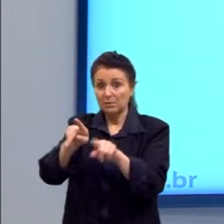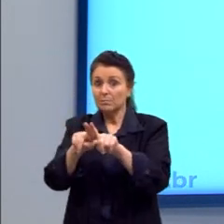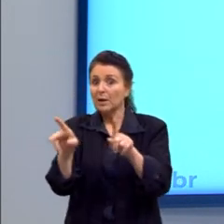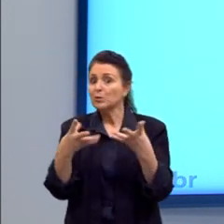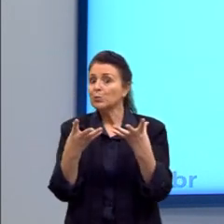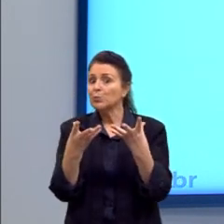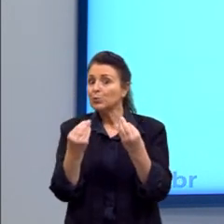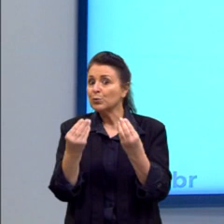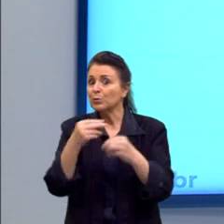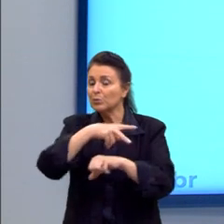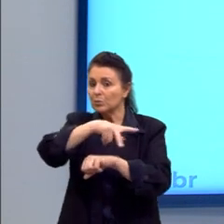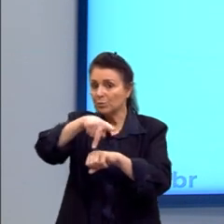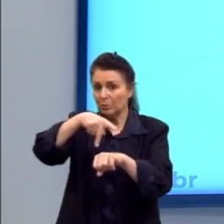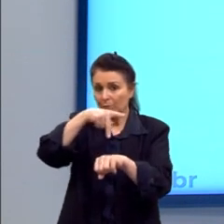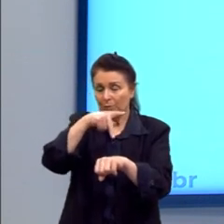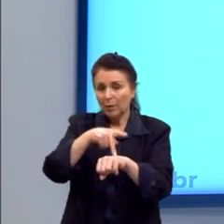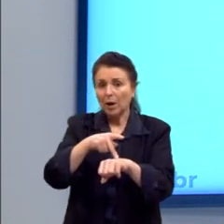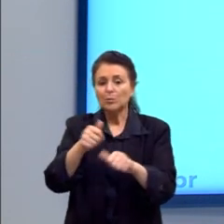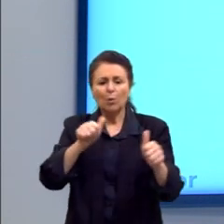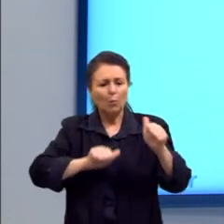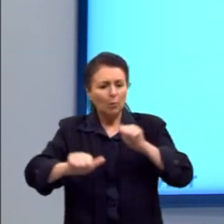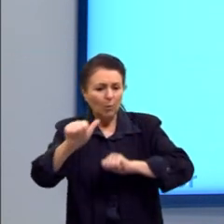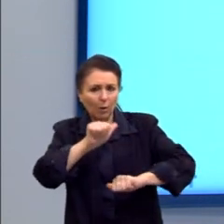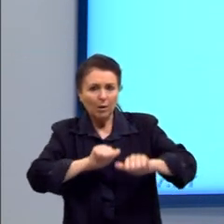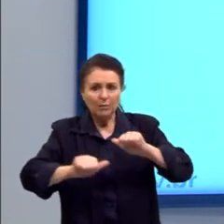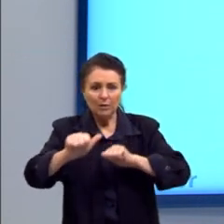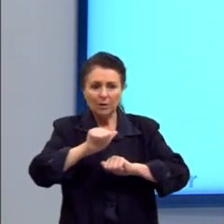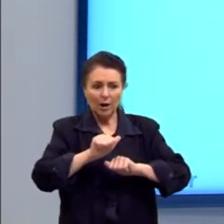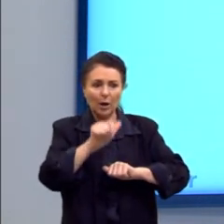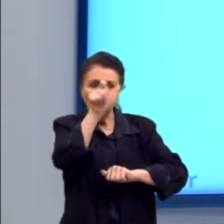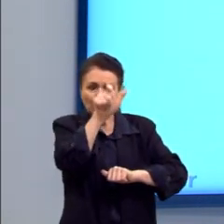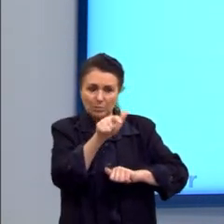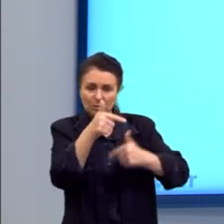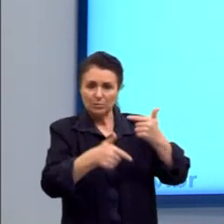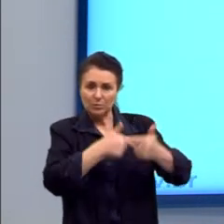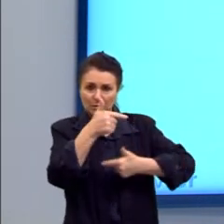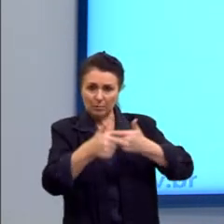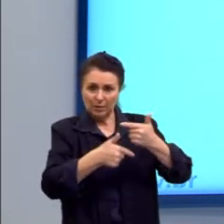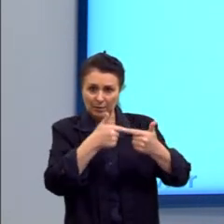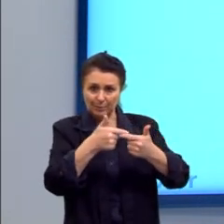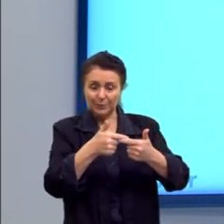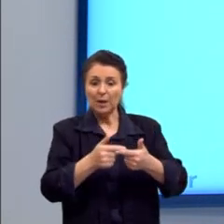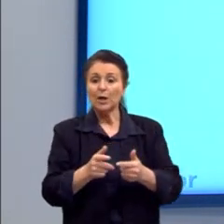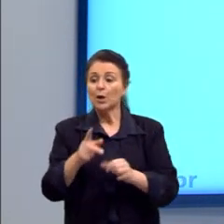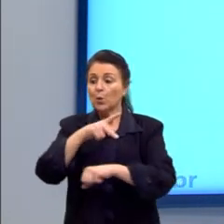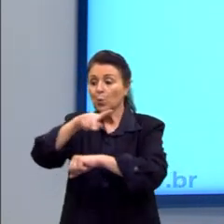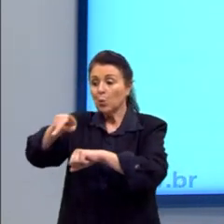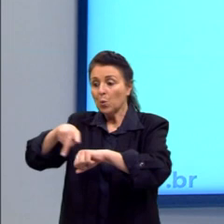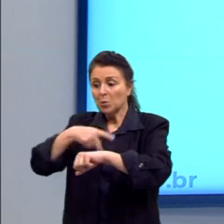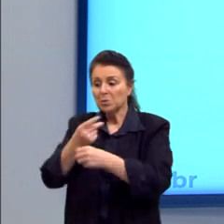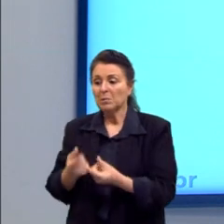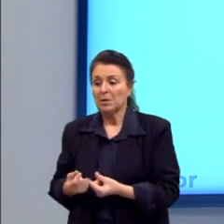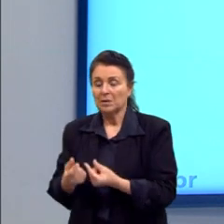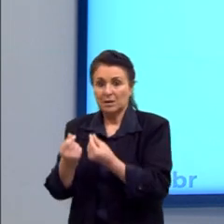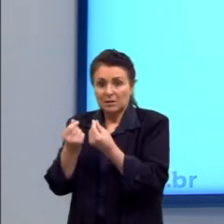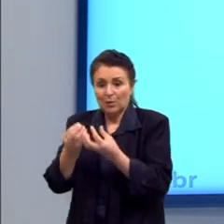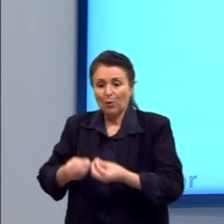qualificando essa mão de obra e saem desse patamar. E os países ricos oferecem tecnologia.